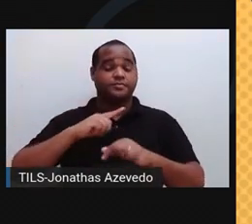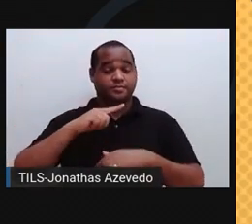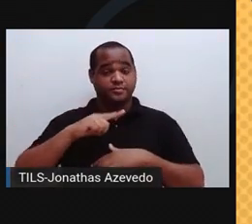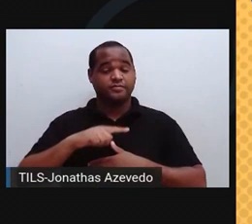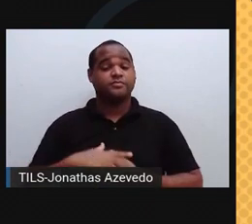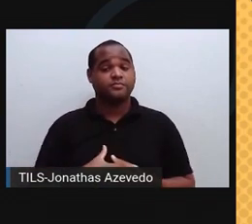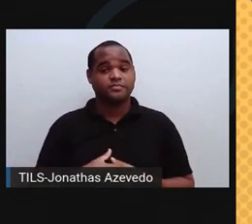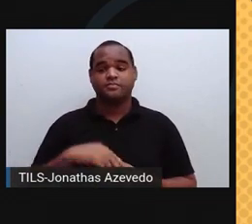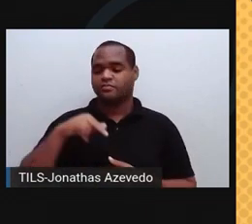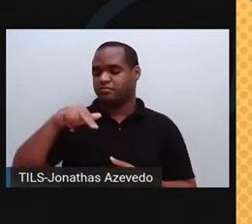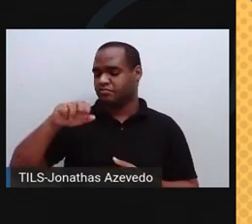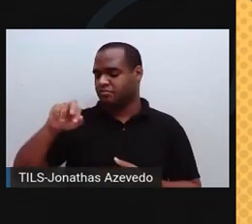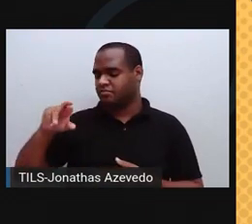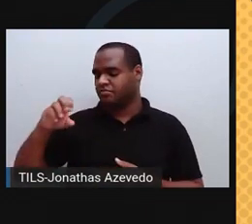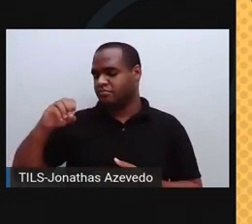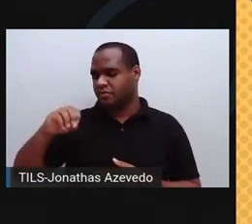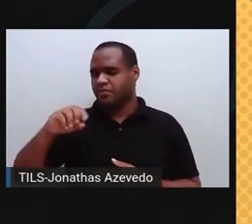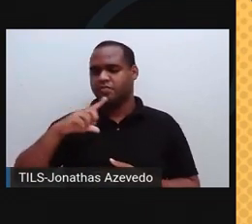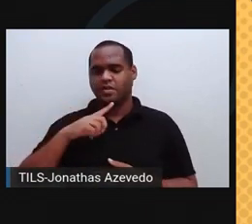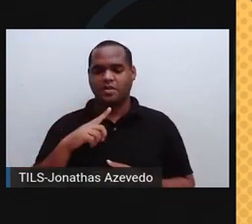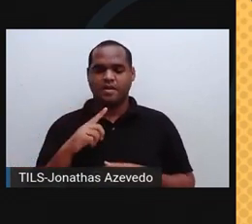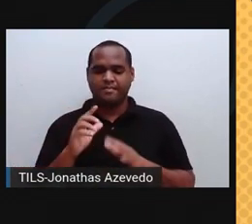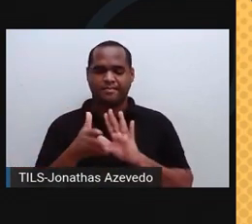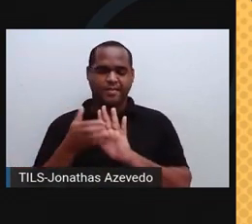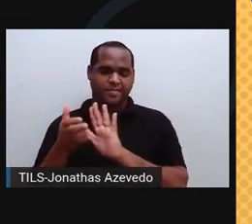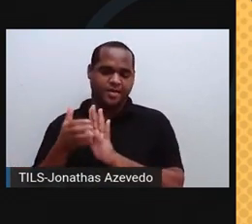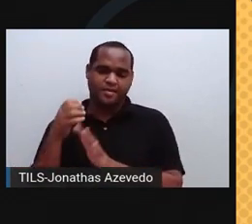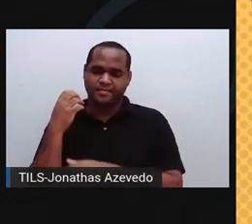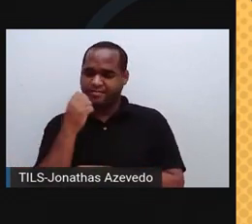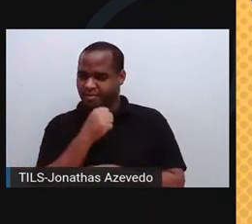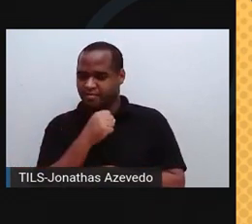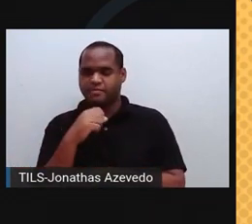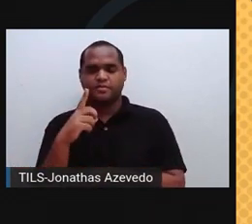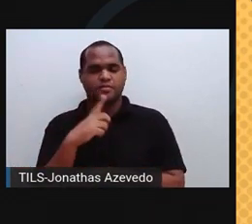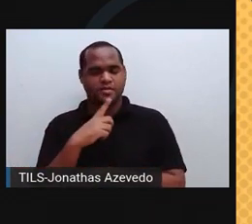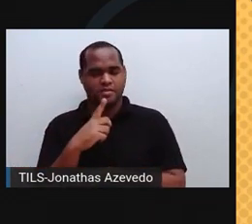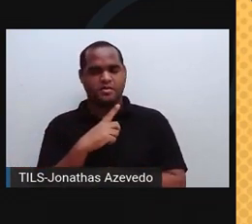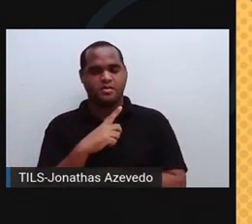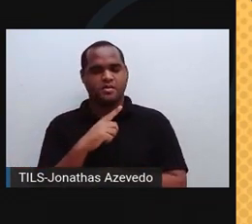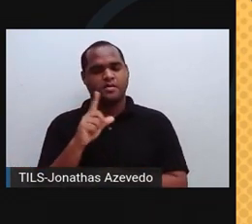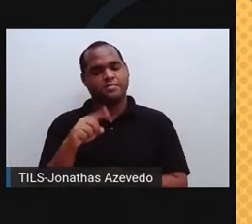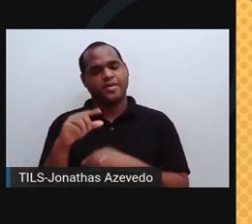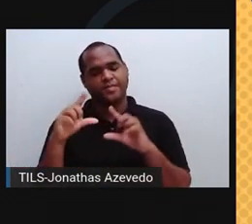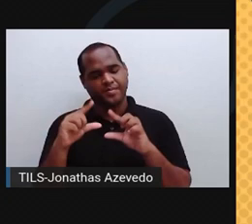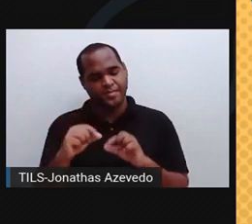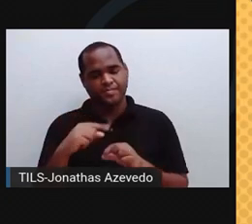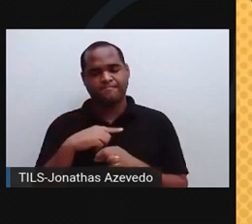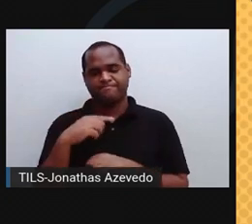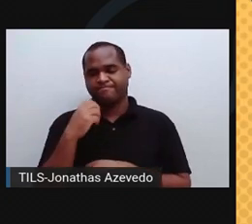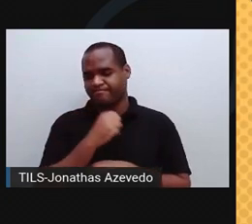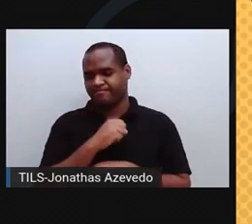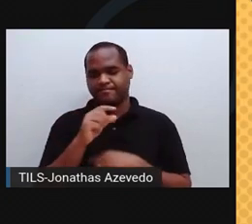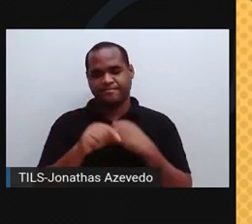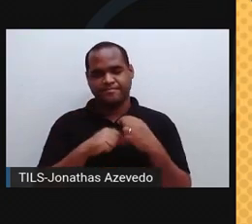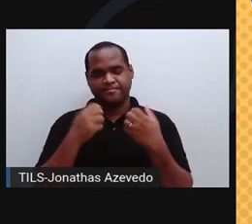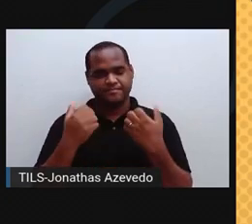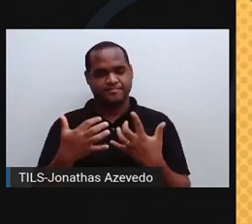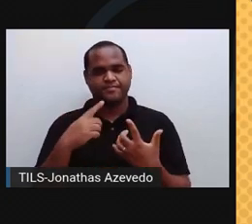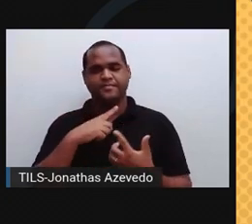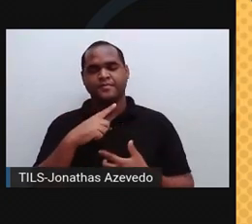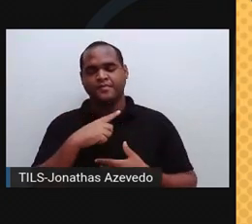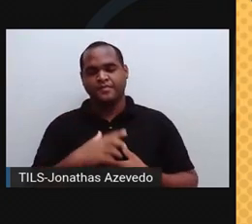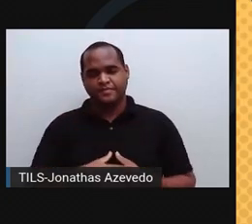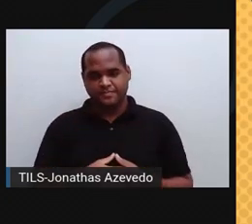rapidamente removidos da fenda sináptica, cessando seu efeito sobre o neurônio pós-sináptico. Efeito de sinapses